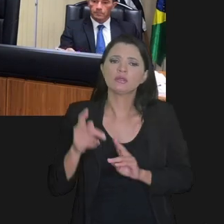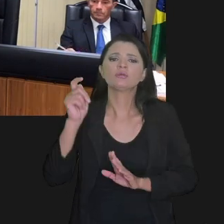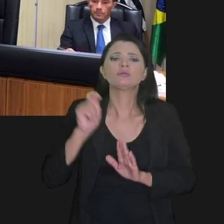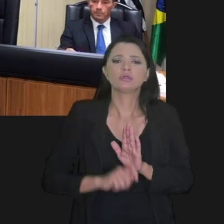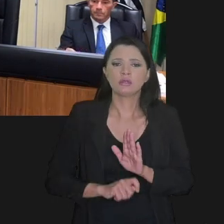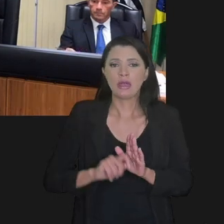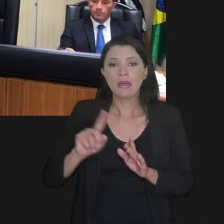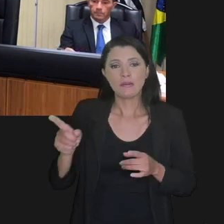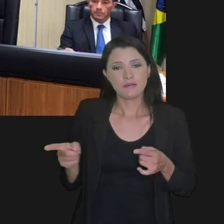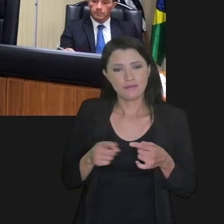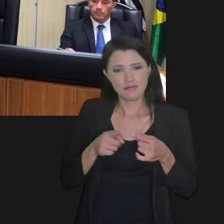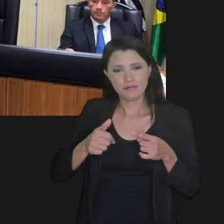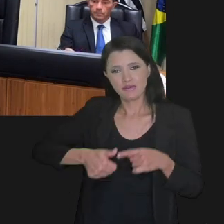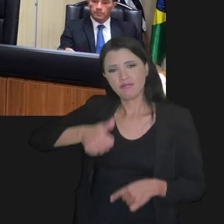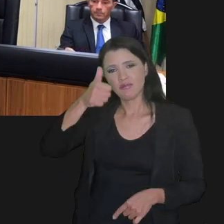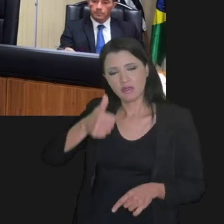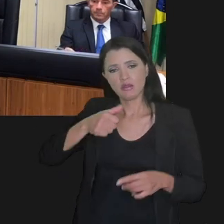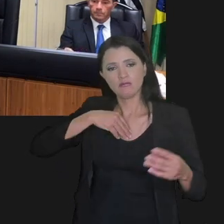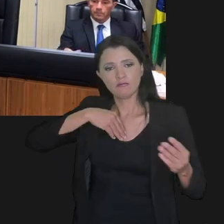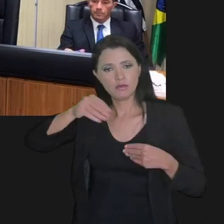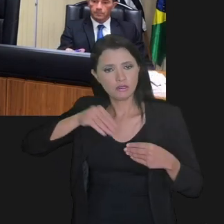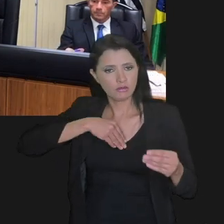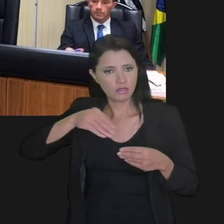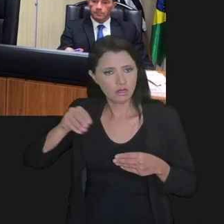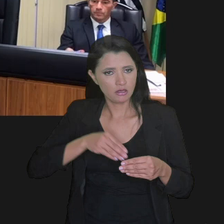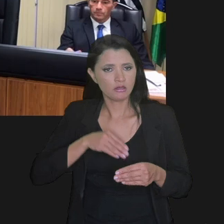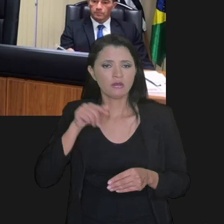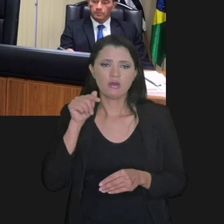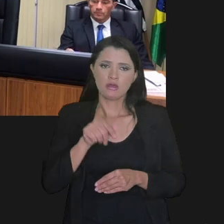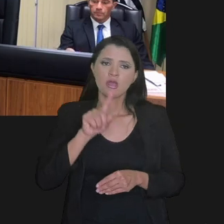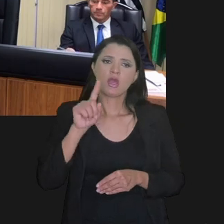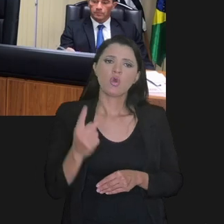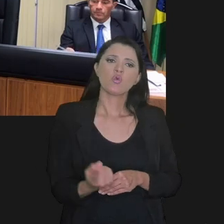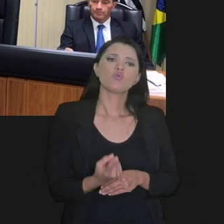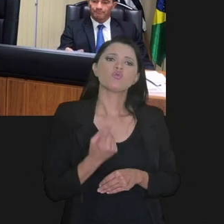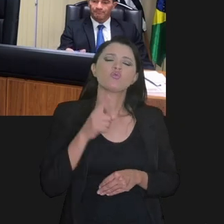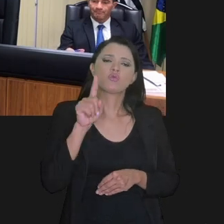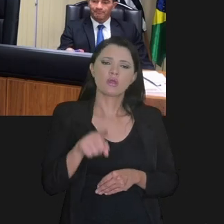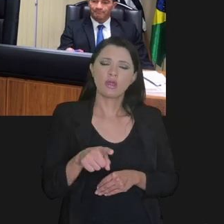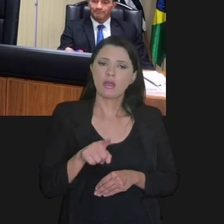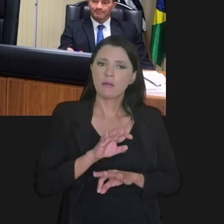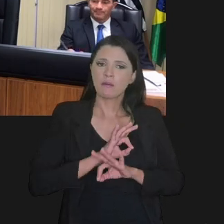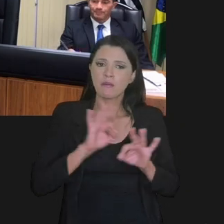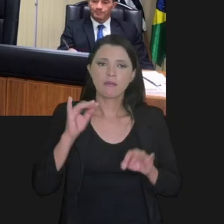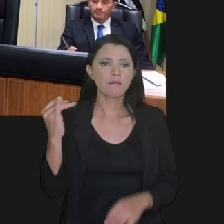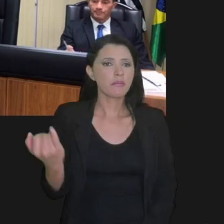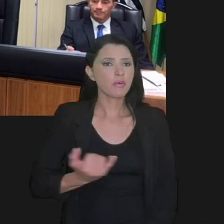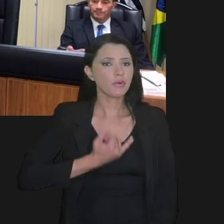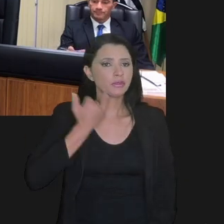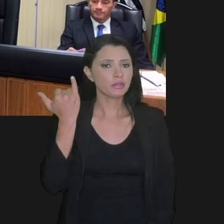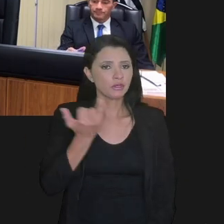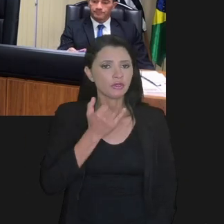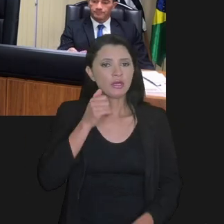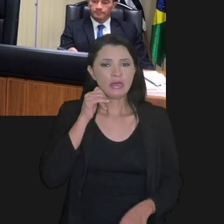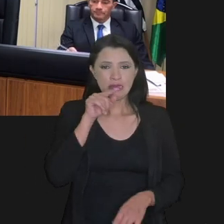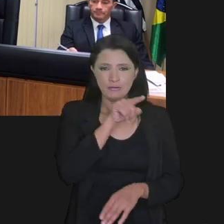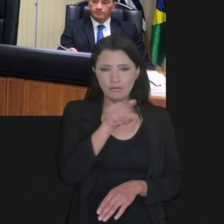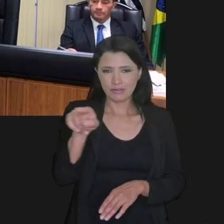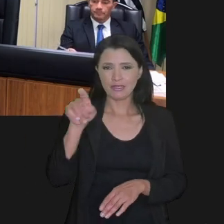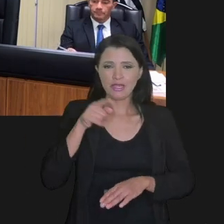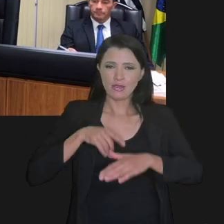premissas da transação tributária? A primeira, meus caros, é a flexibilidade e aqui é um ponto bastante